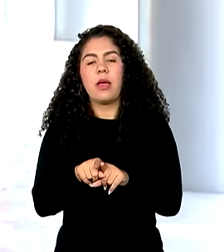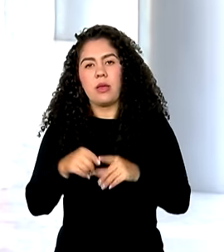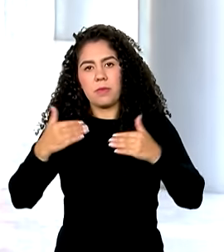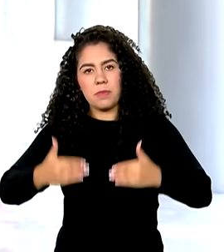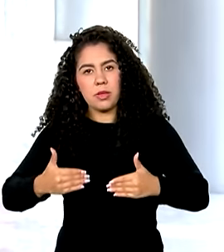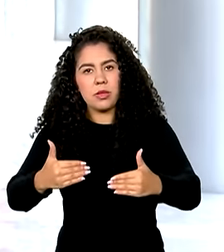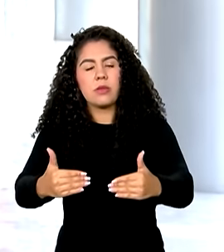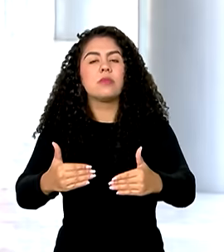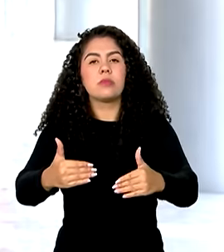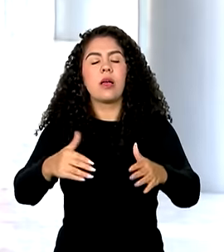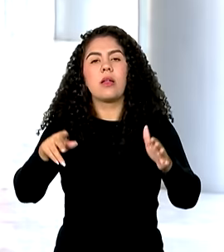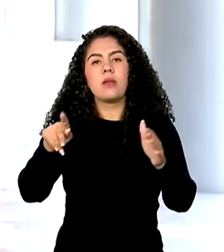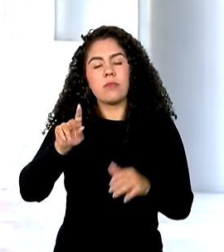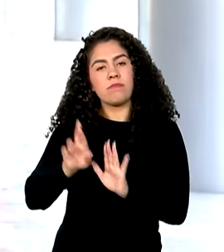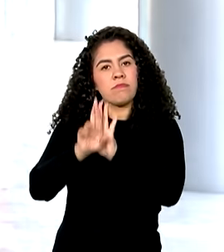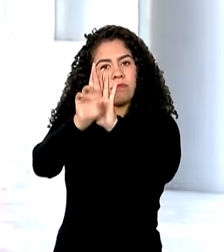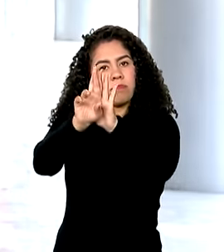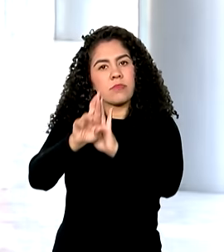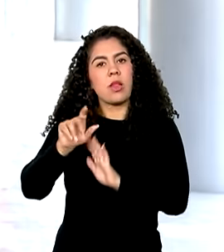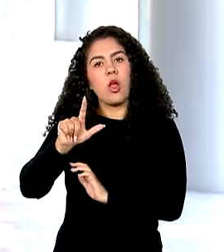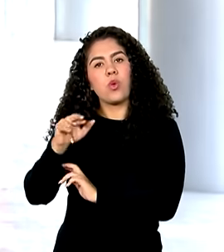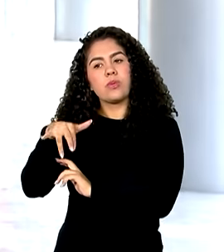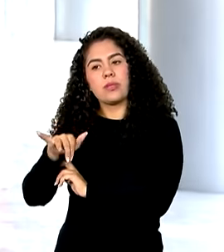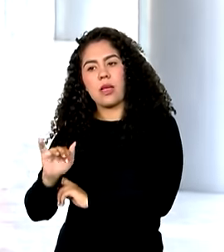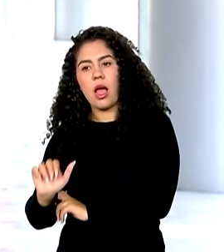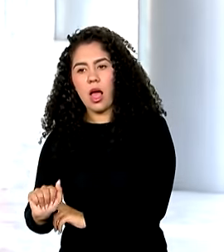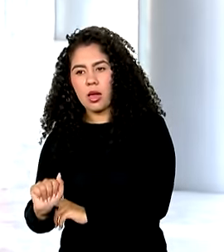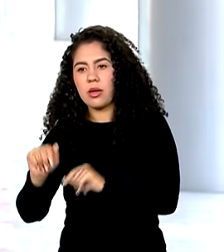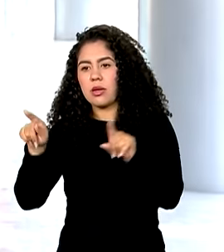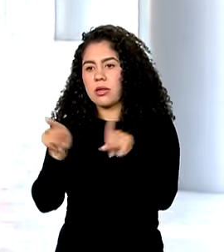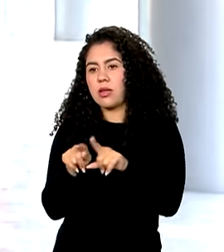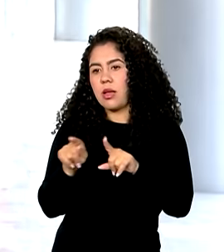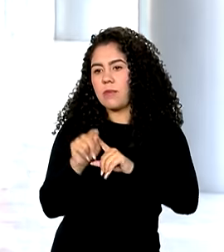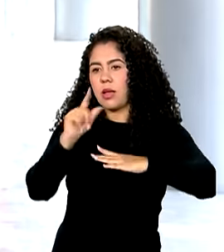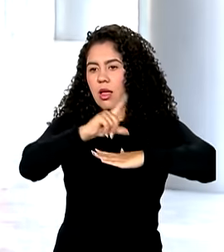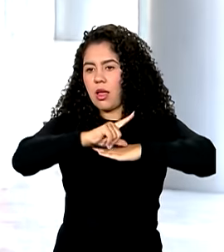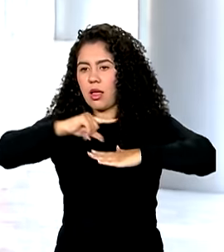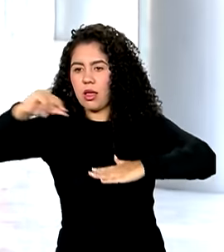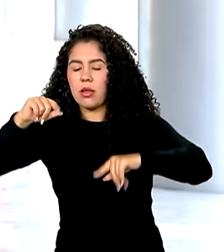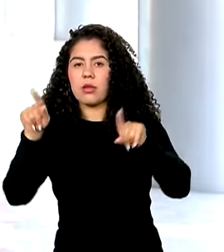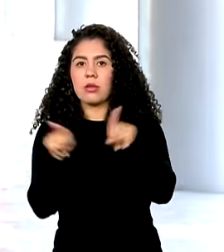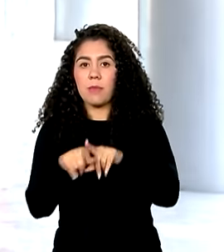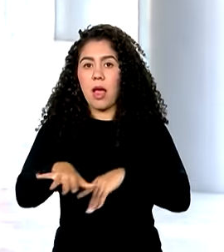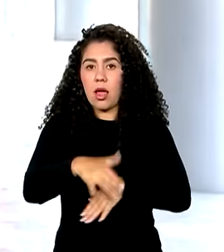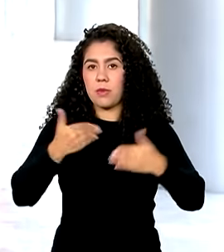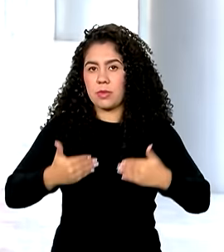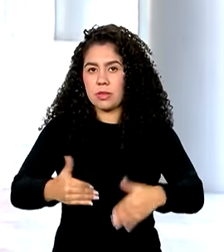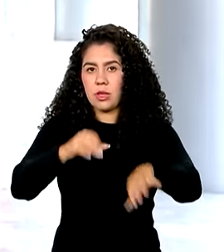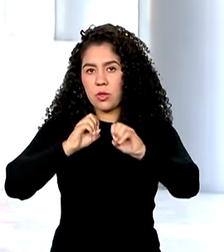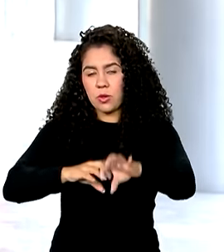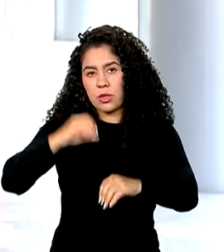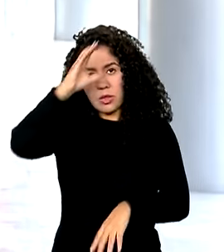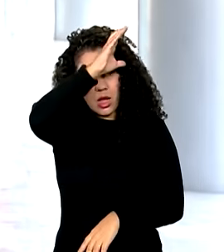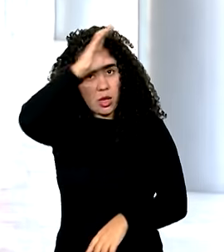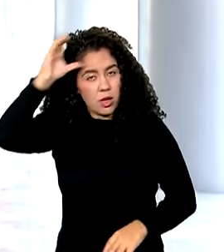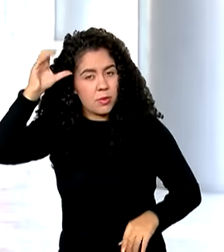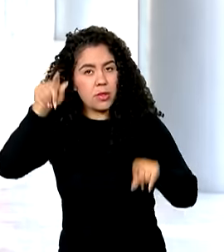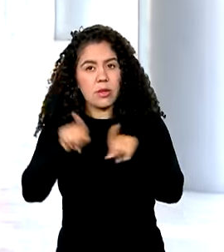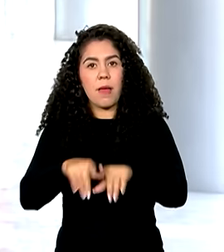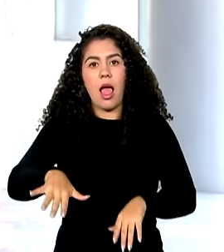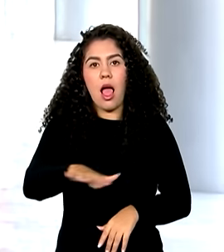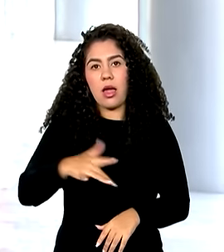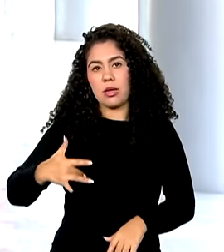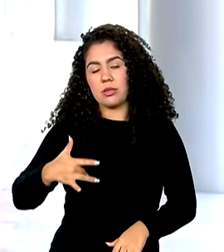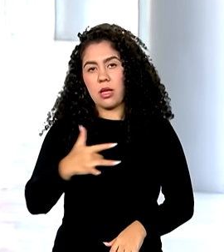Luciana Santos, da Casa Civil, Rui Costa, da Educação, Camilo Santana, e da Saúde, Nízia Trindade, além de